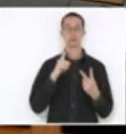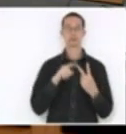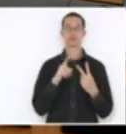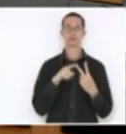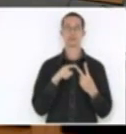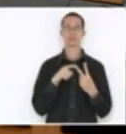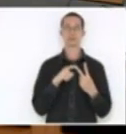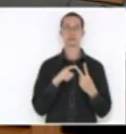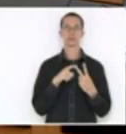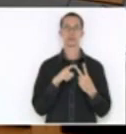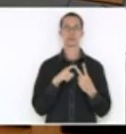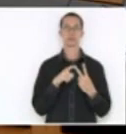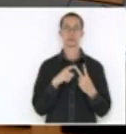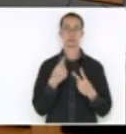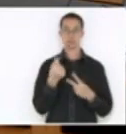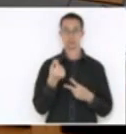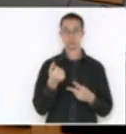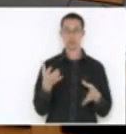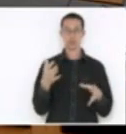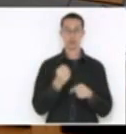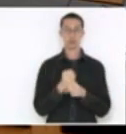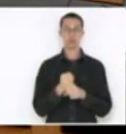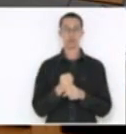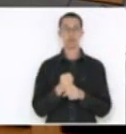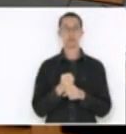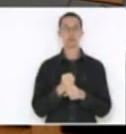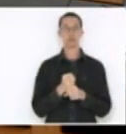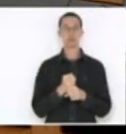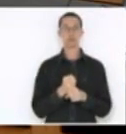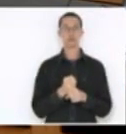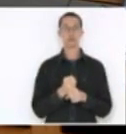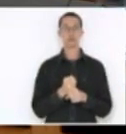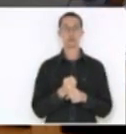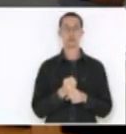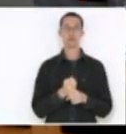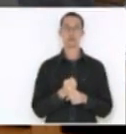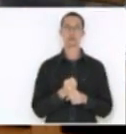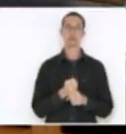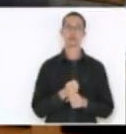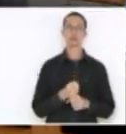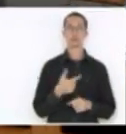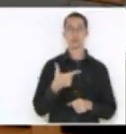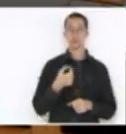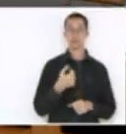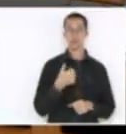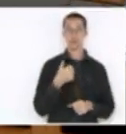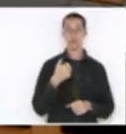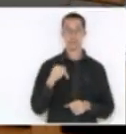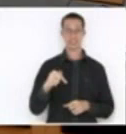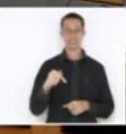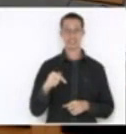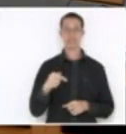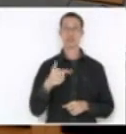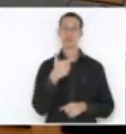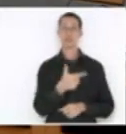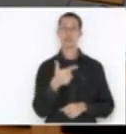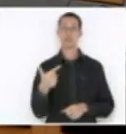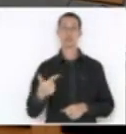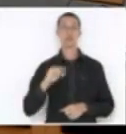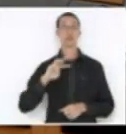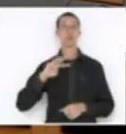o orçamento, a receita líquida corrente do Estado, previsão, em 2017, é R$ 22 bilhões.